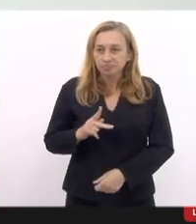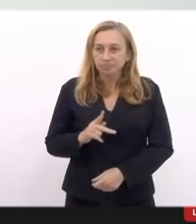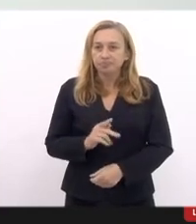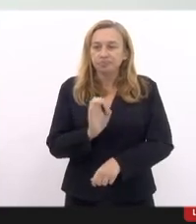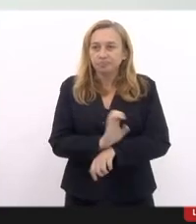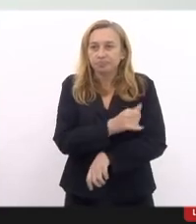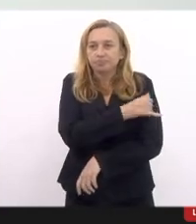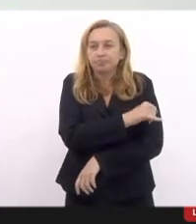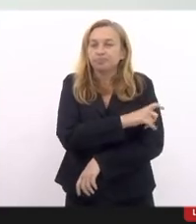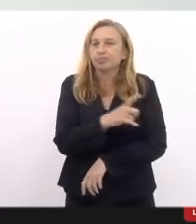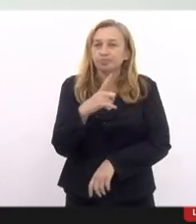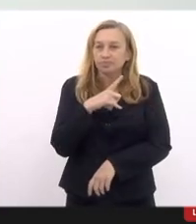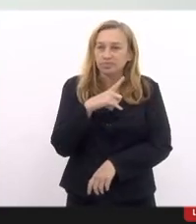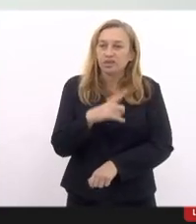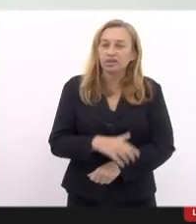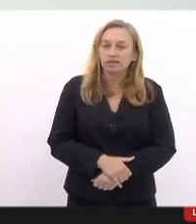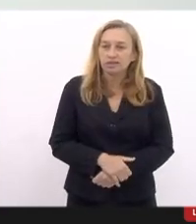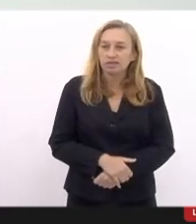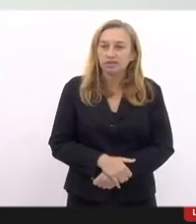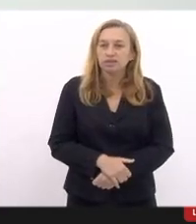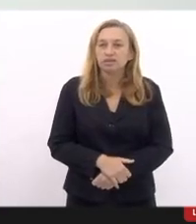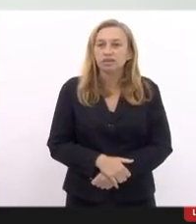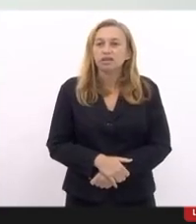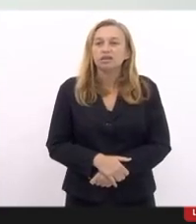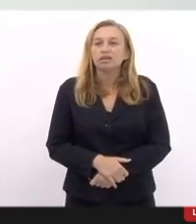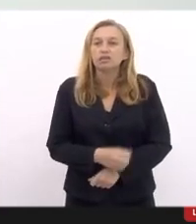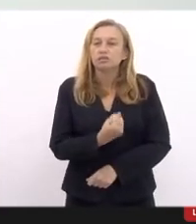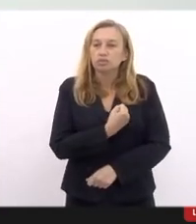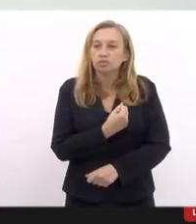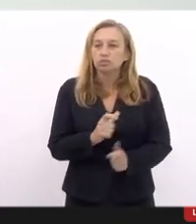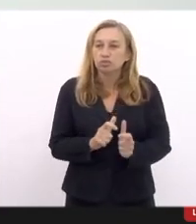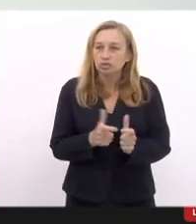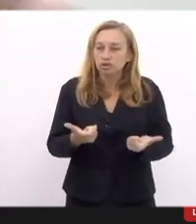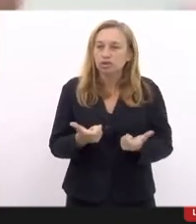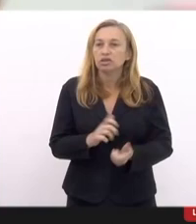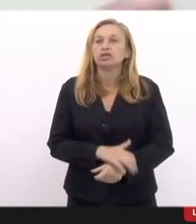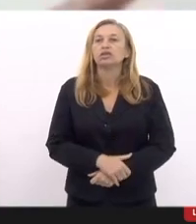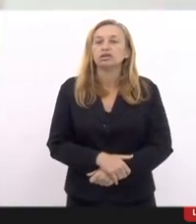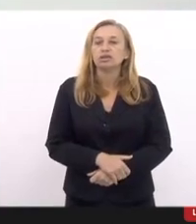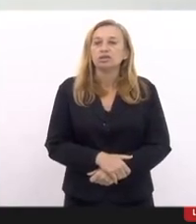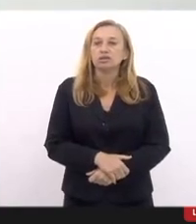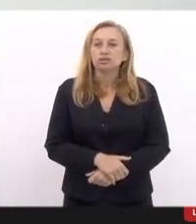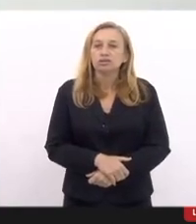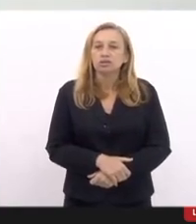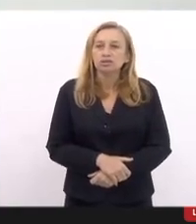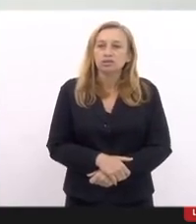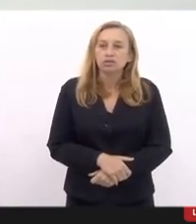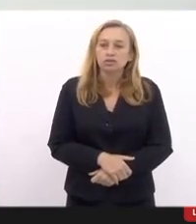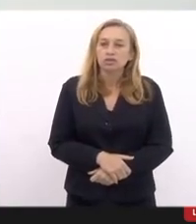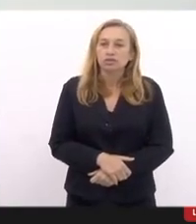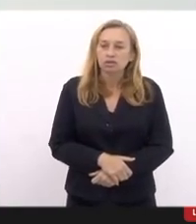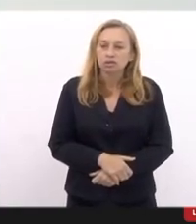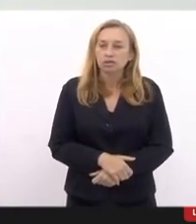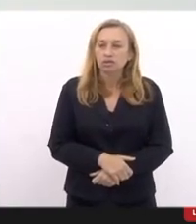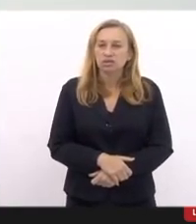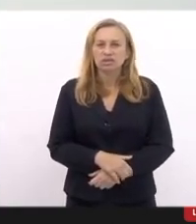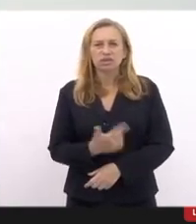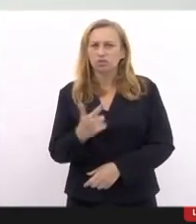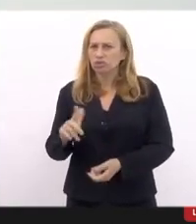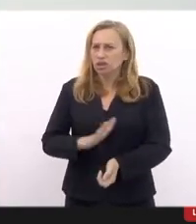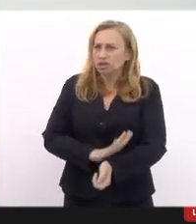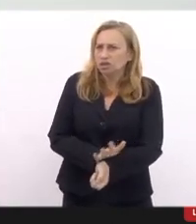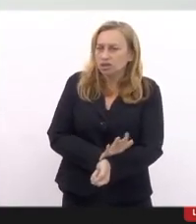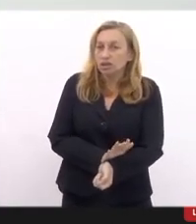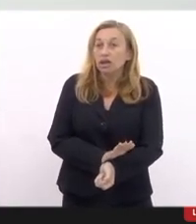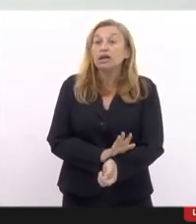do Rio de Janeiro, ela tem se debruçado em produzir números e é isso, porque, ah, não existe racismo,